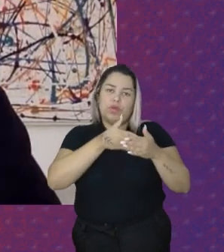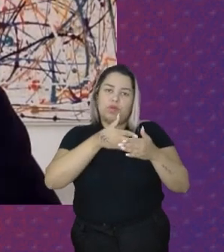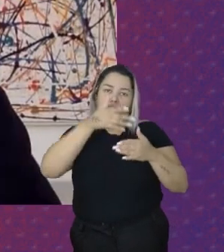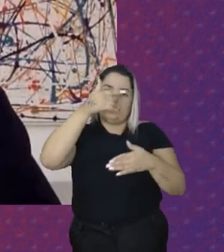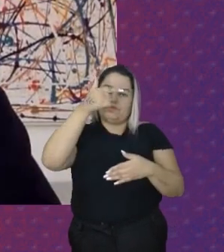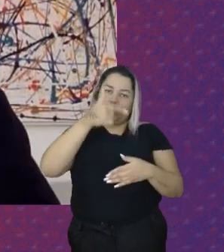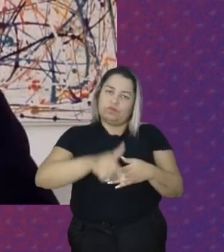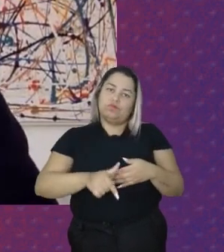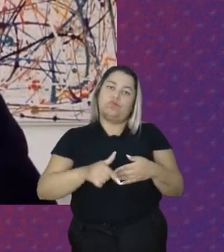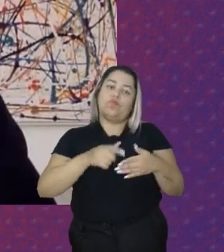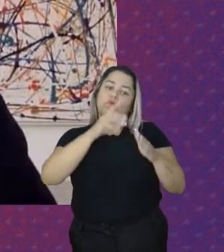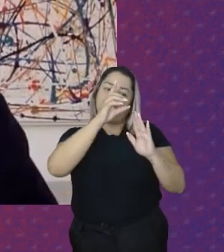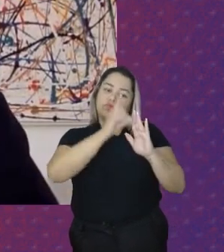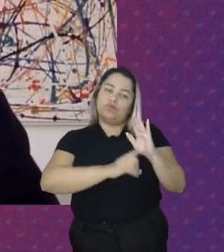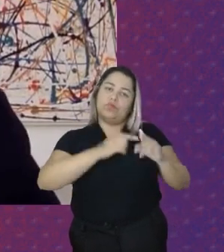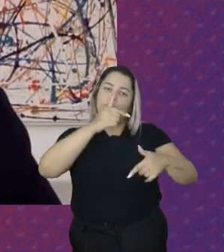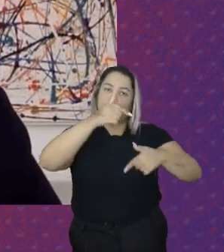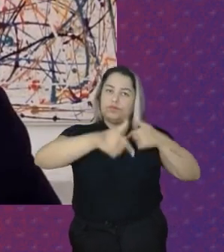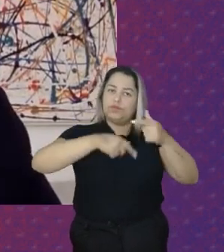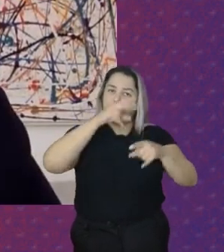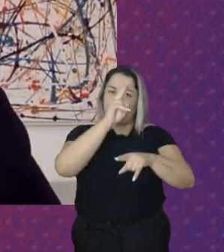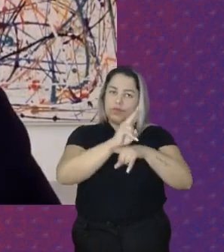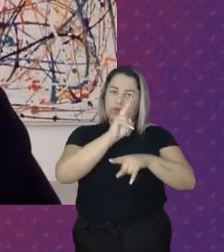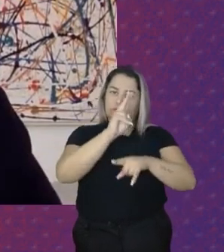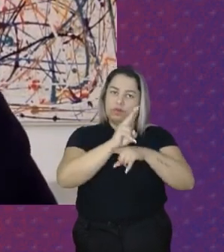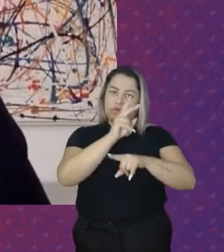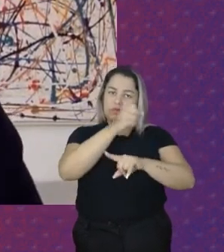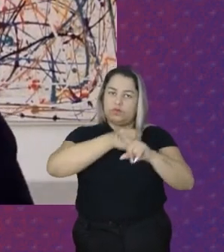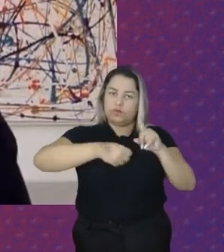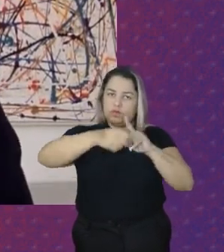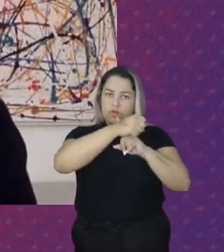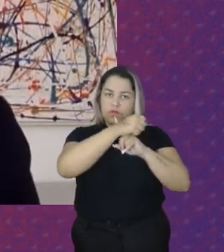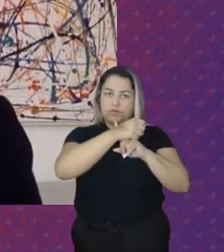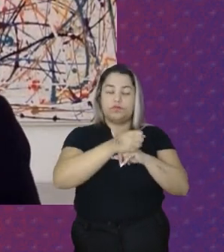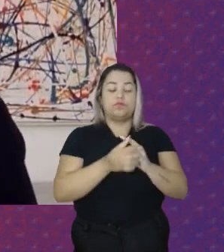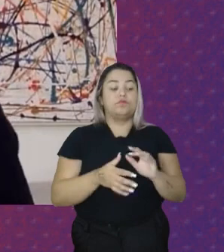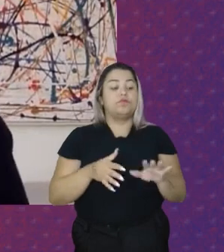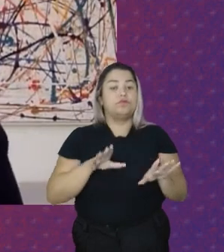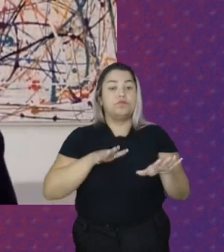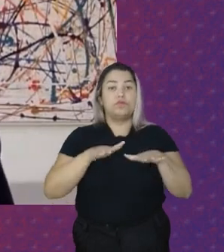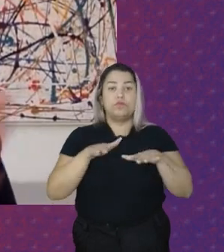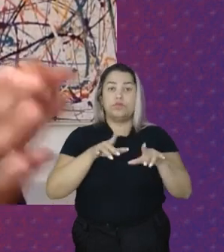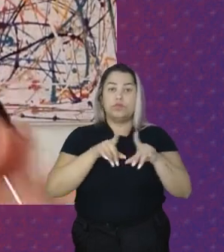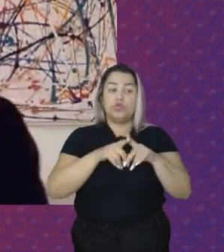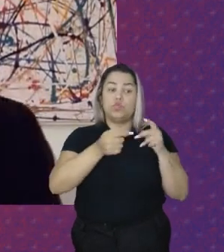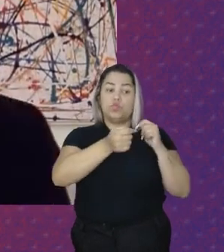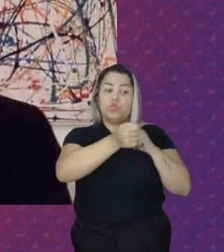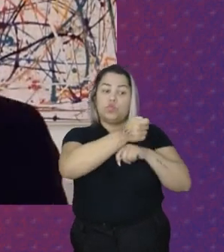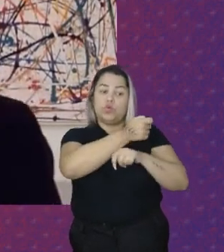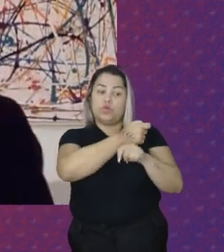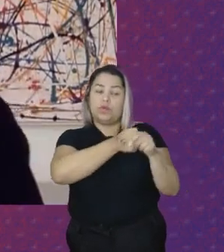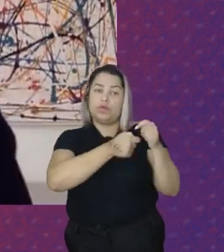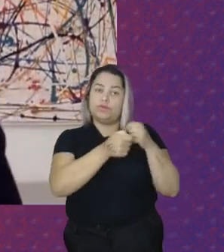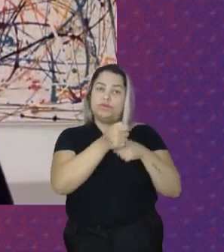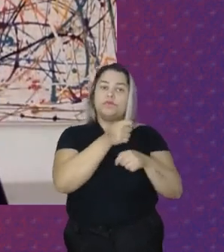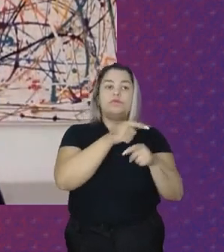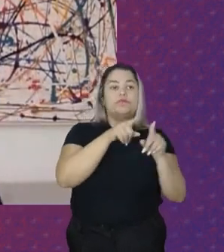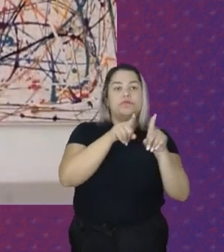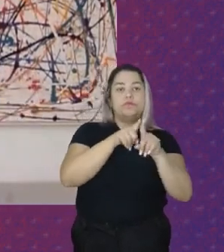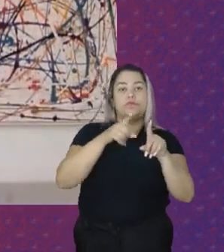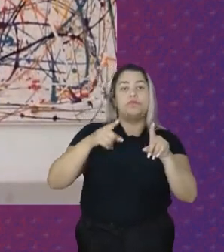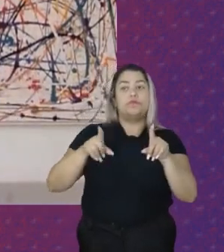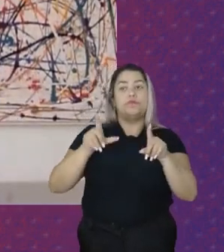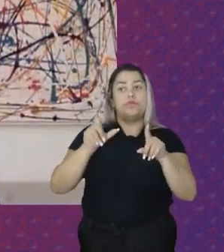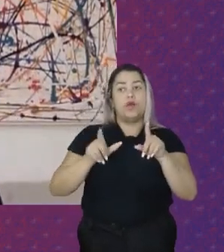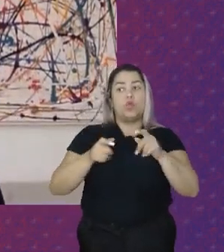De direitos Trabalhistas E a proteção Social A transição De uma economia Informal Para uma